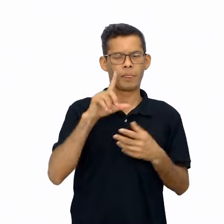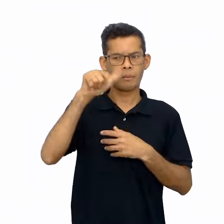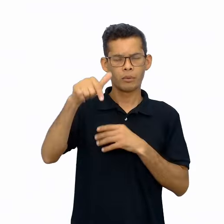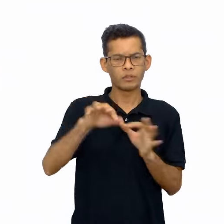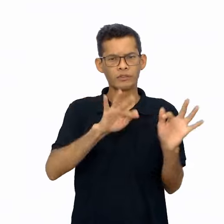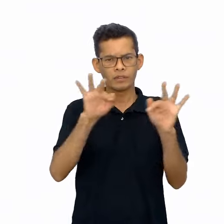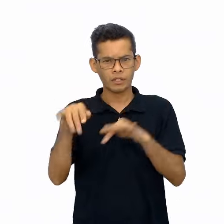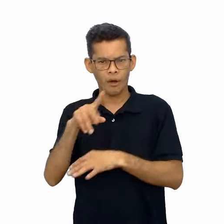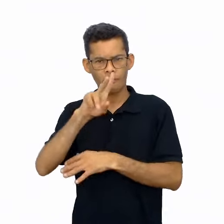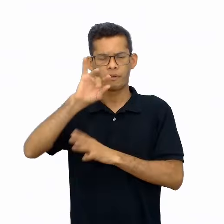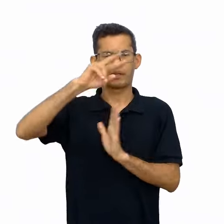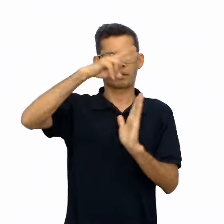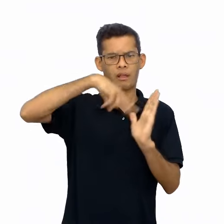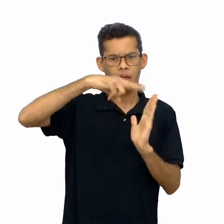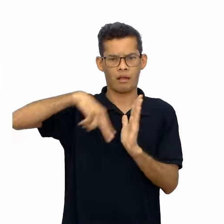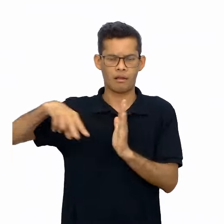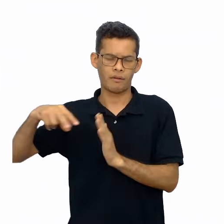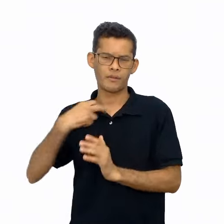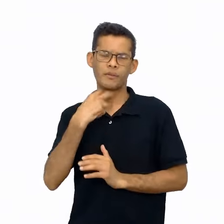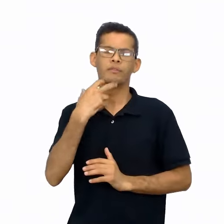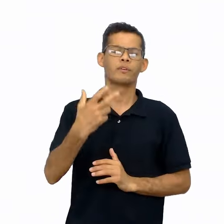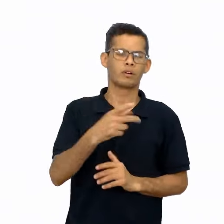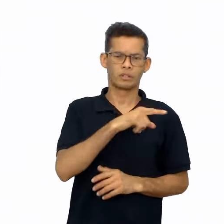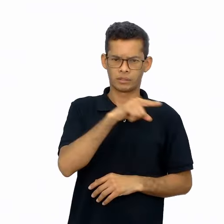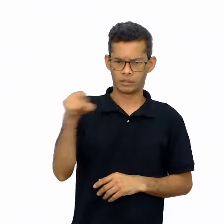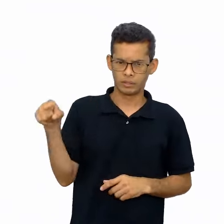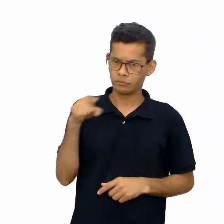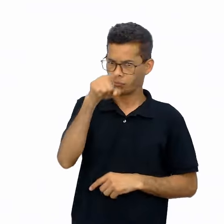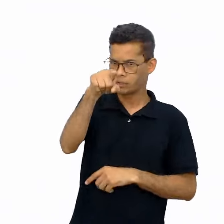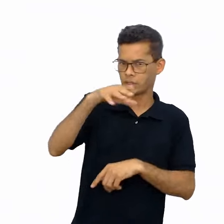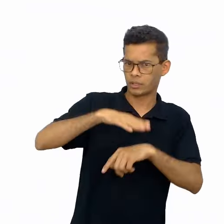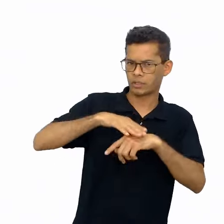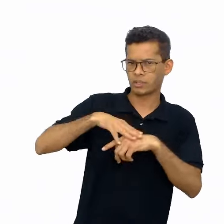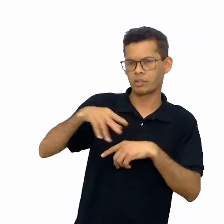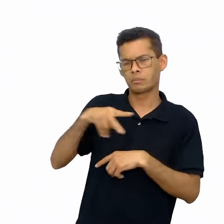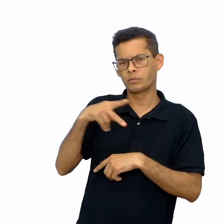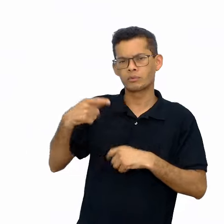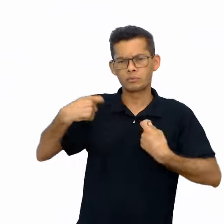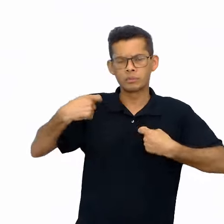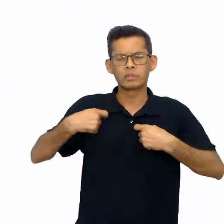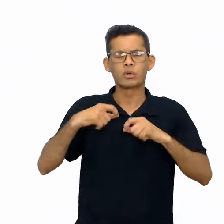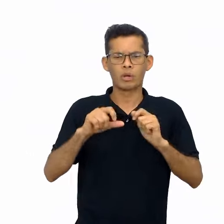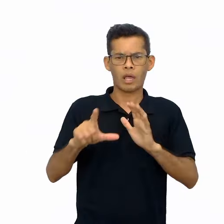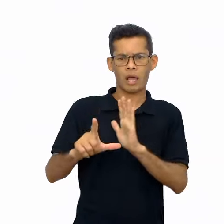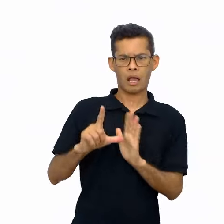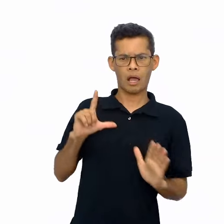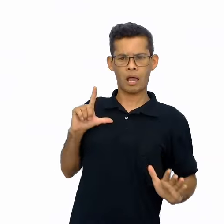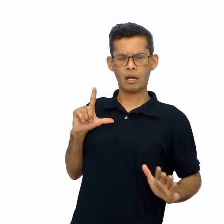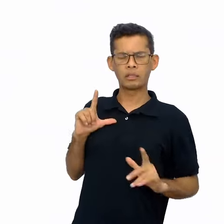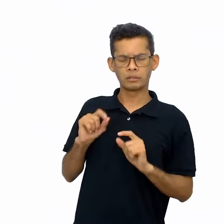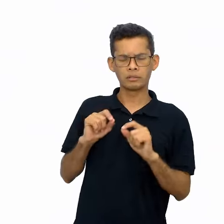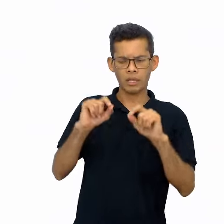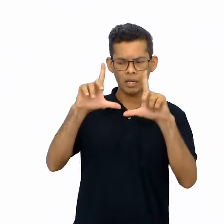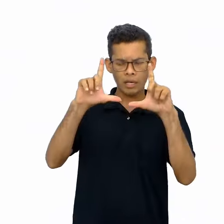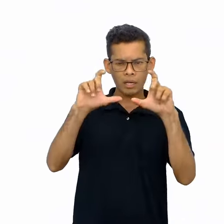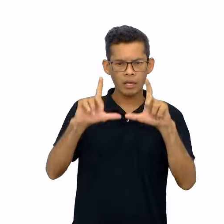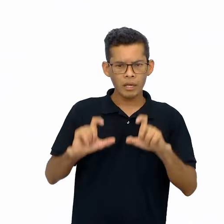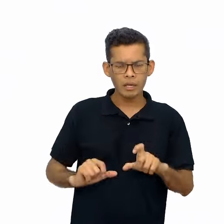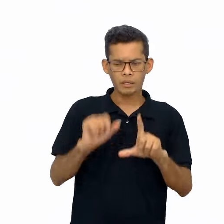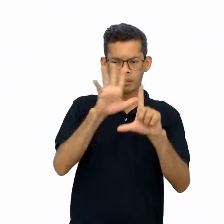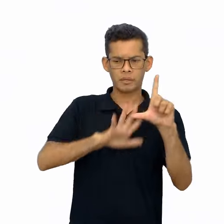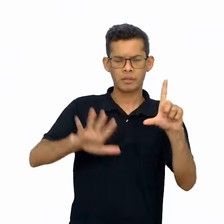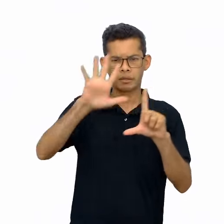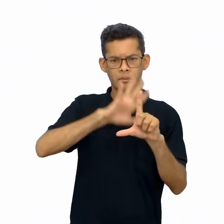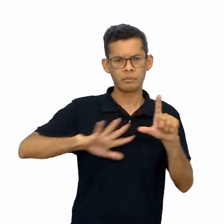Nessa aula, a proposta é que você, professor, professora, selecione com antecedência imagens que remetam